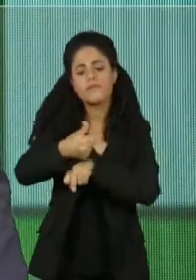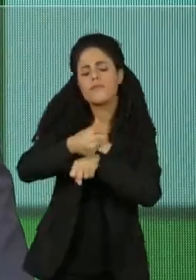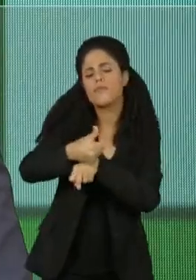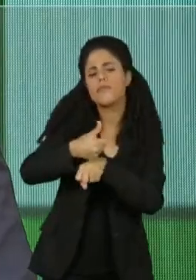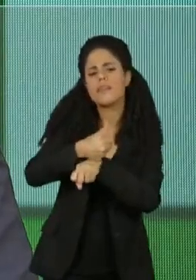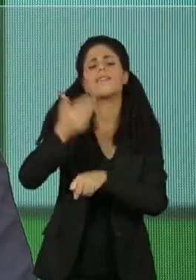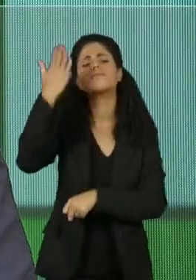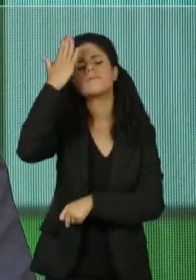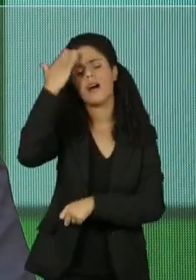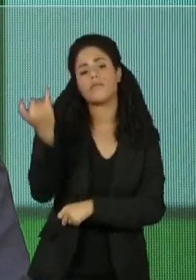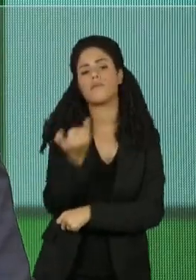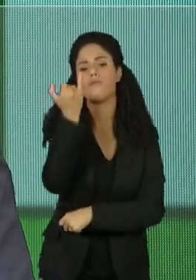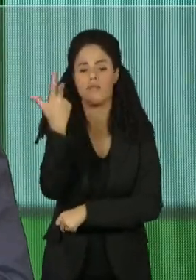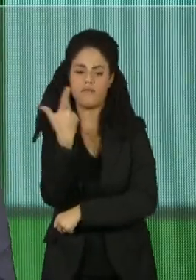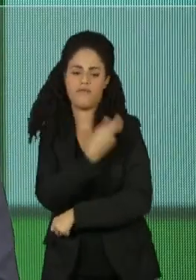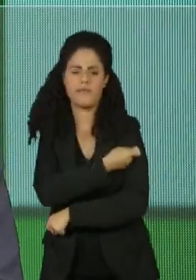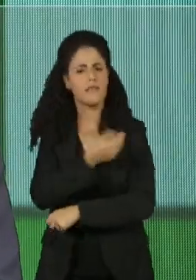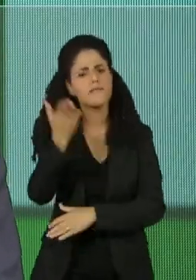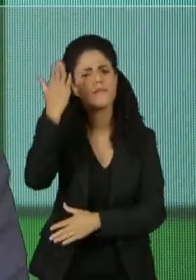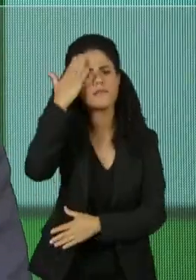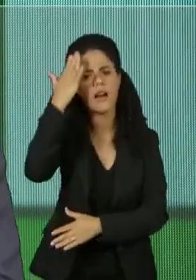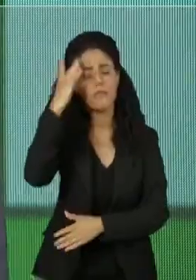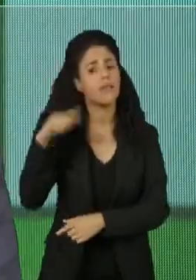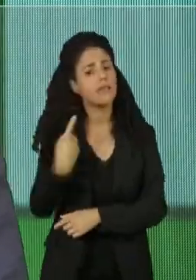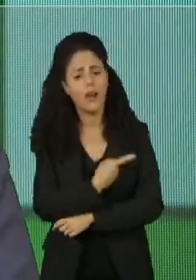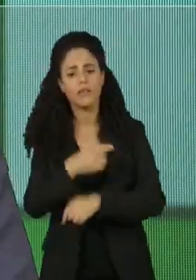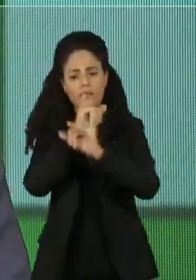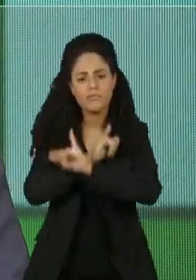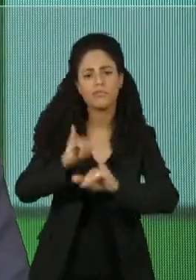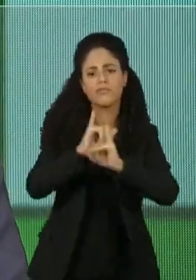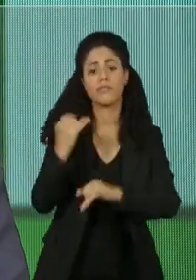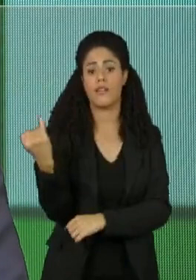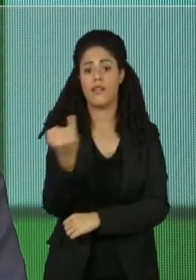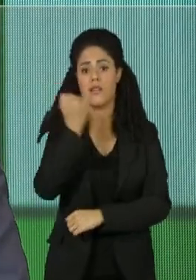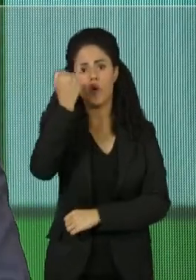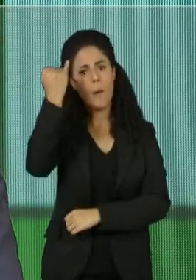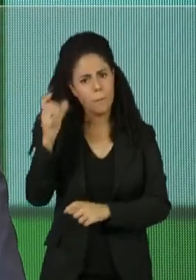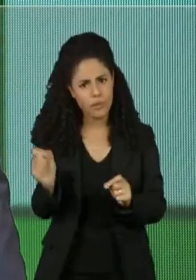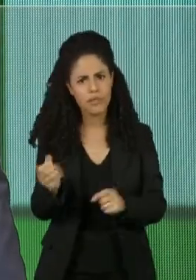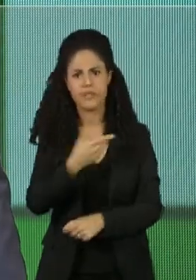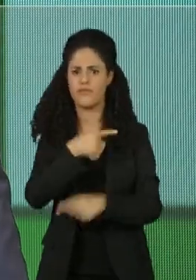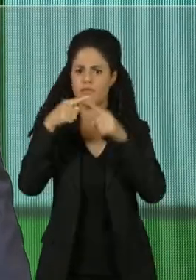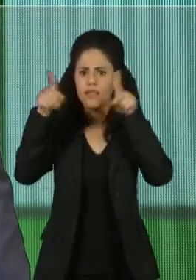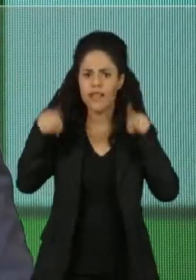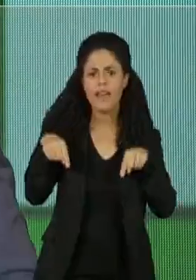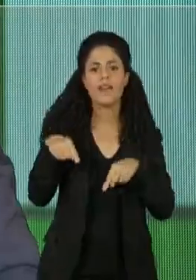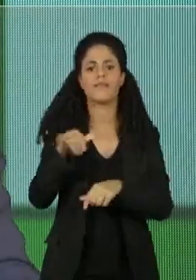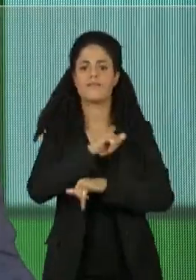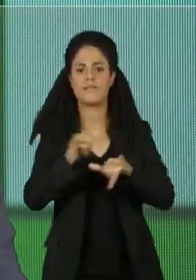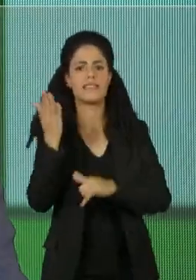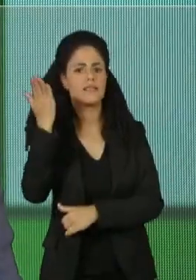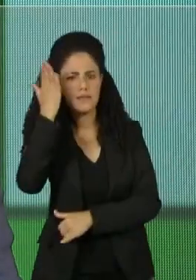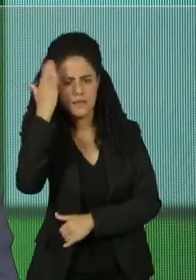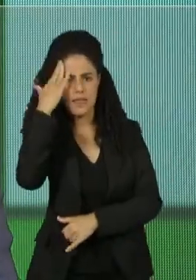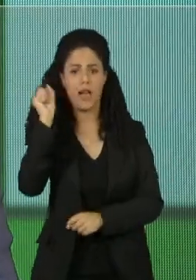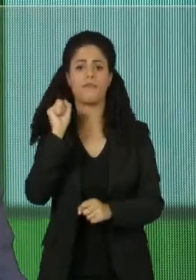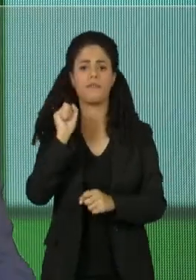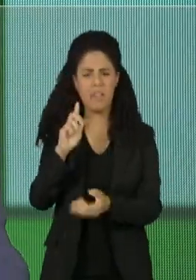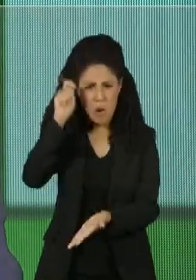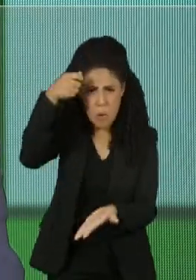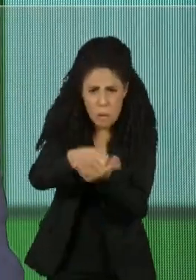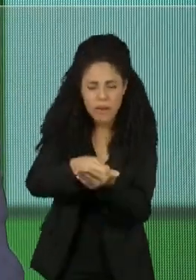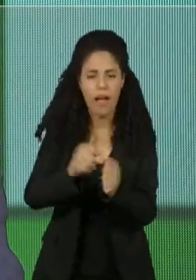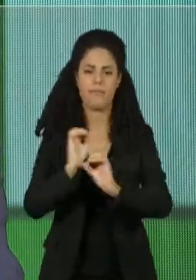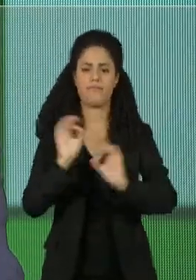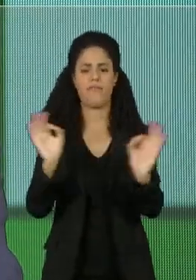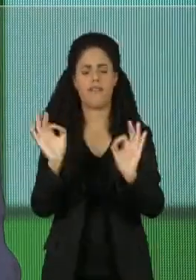sabe a importância da vacina. O nosso servidor público sabe a importância da vacina. Eles estão se vacinando e a gente não precisa obrigar.